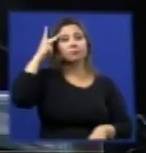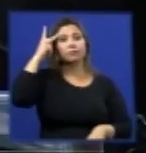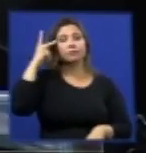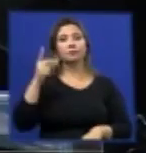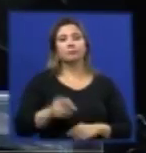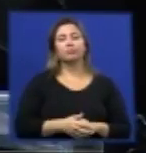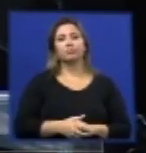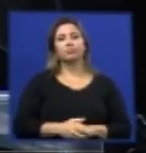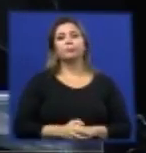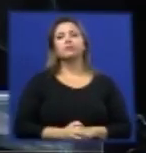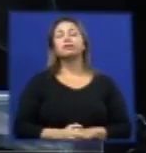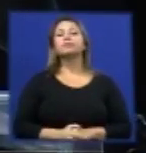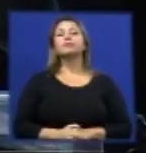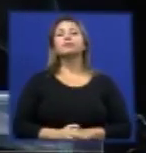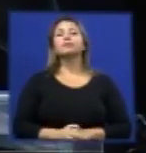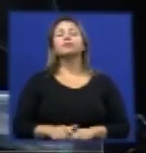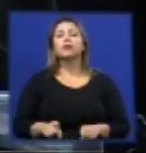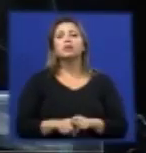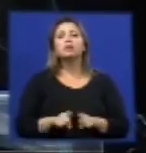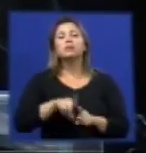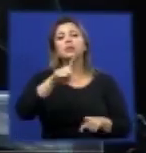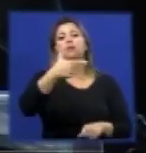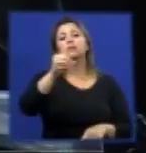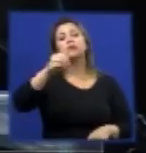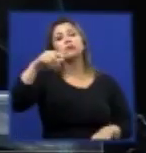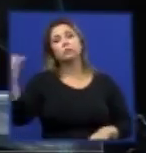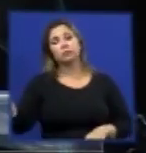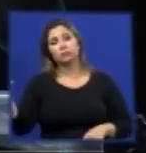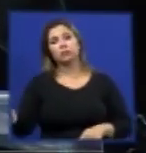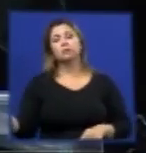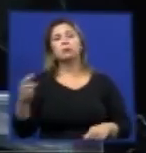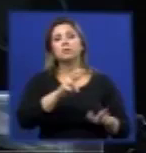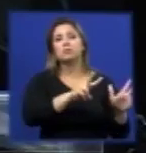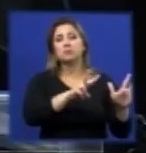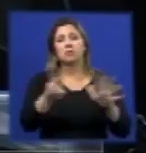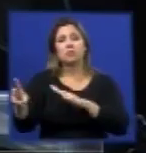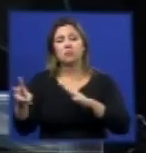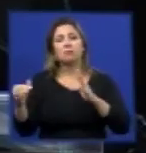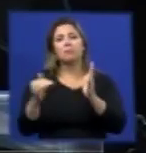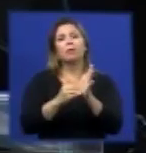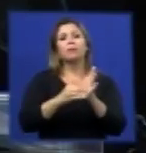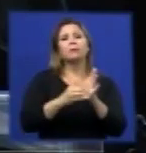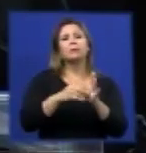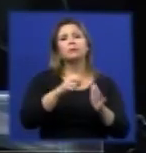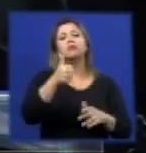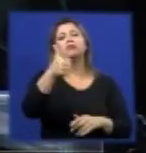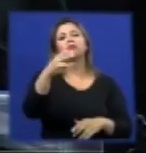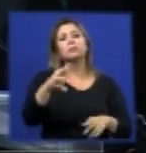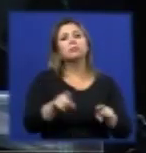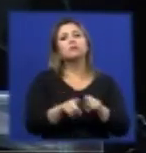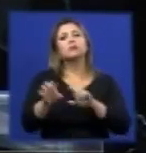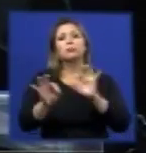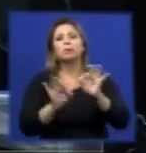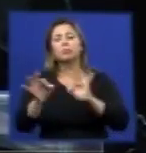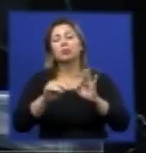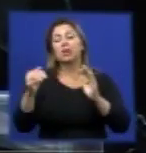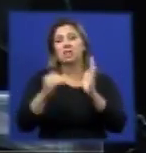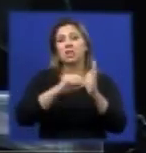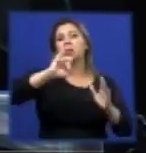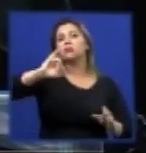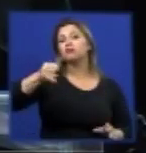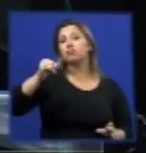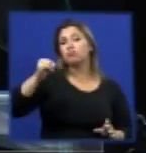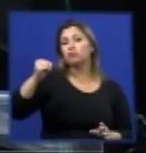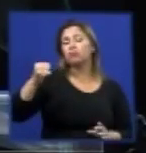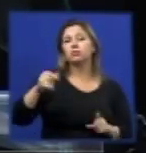para o ano de 2007 esses dados são até a semana epidemiológica 14 que compreende o período de janeiro abril